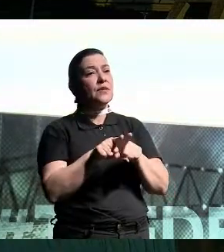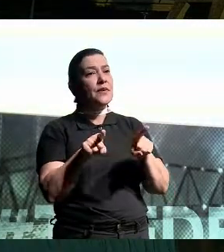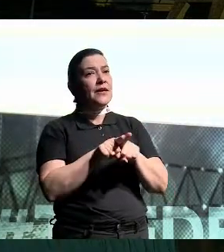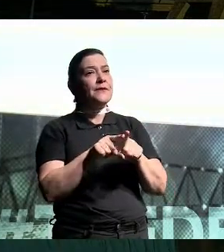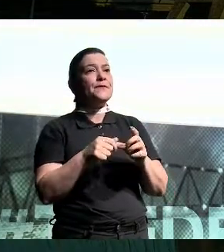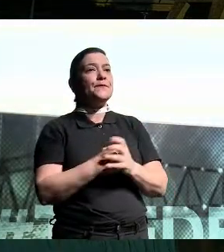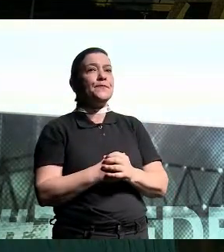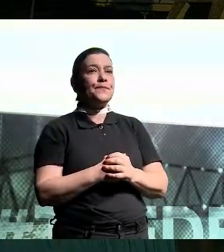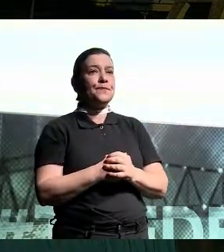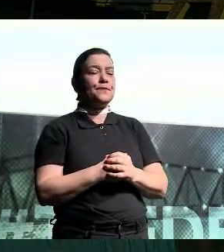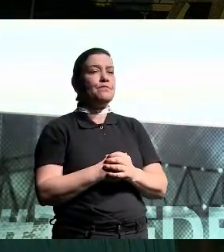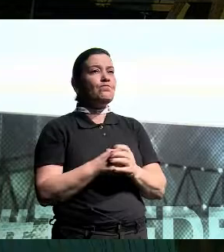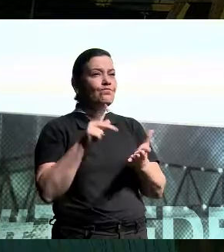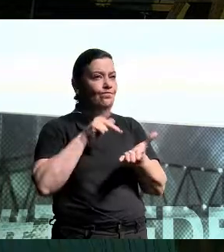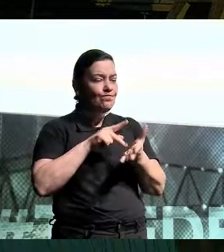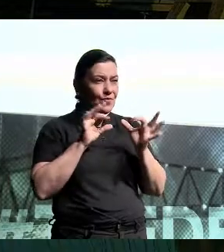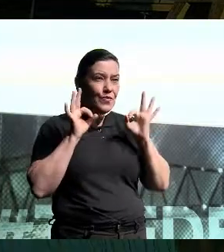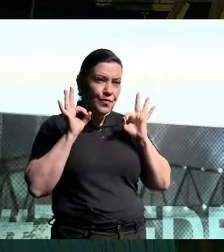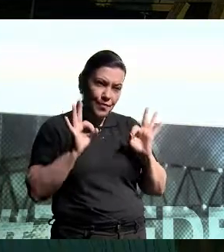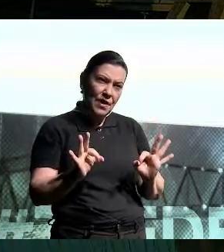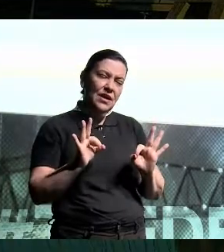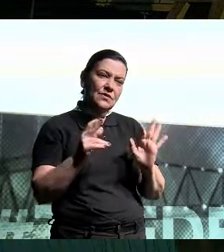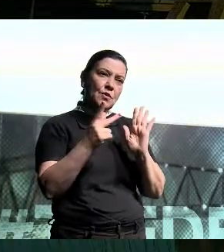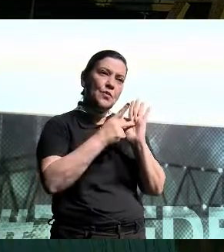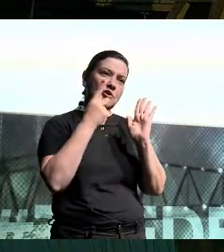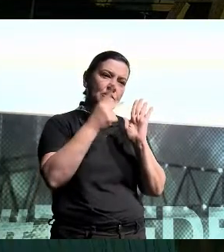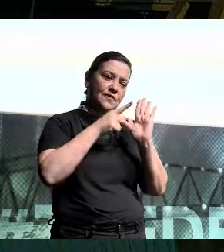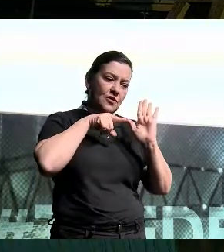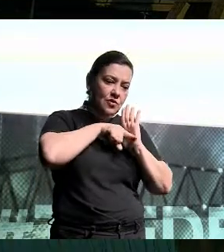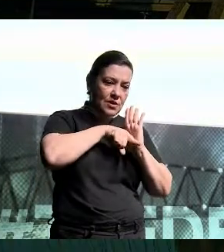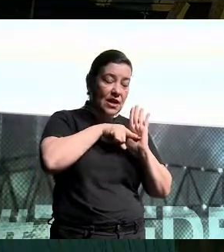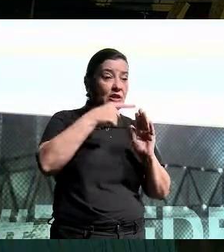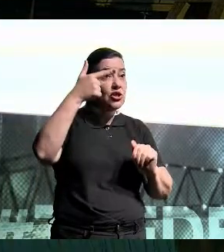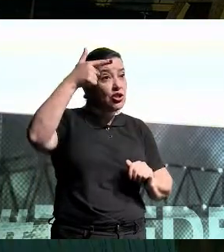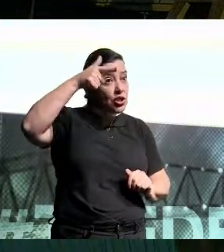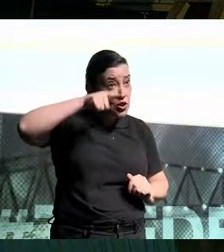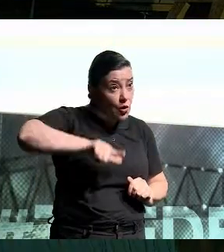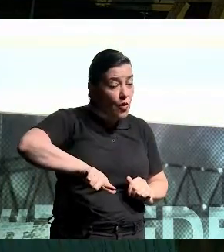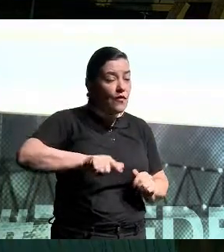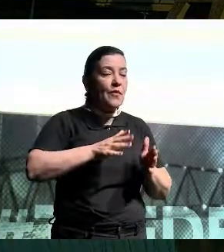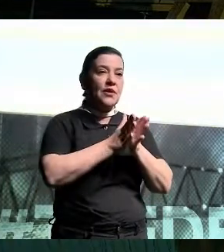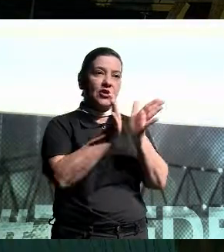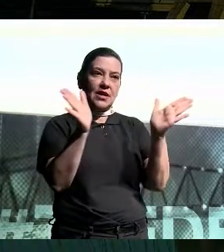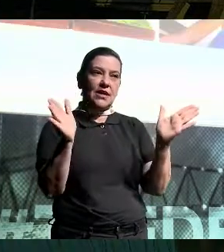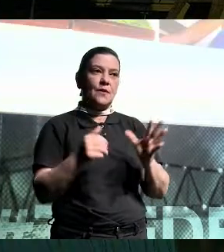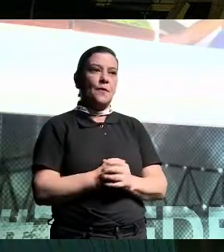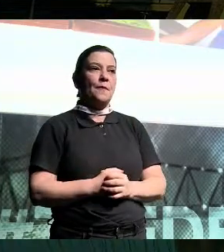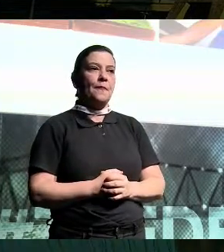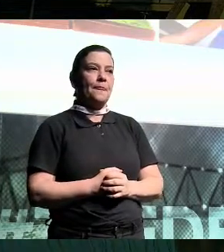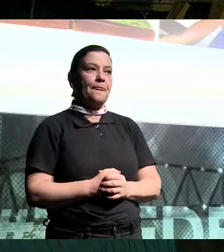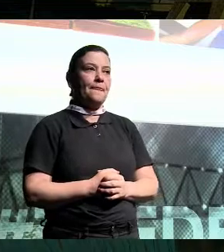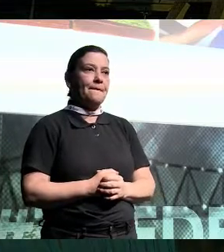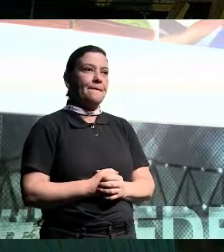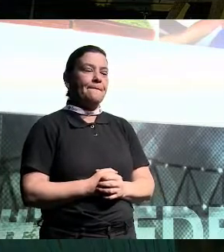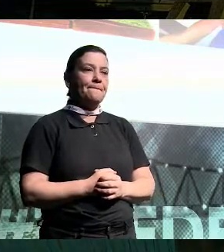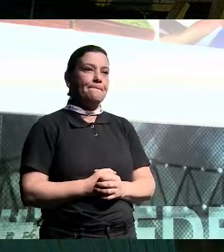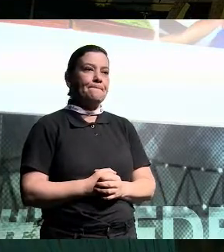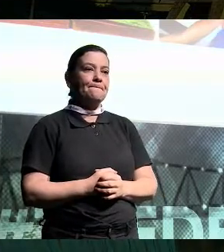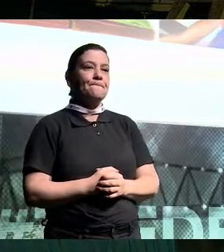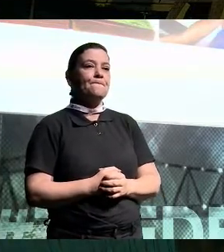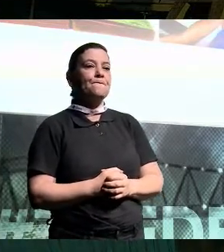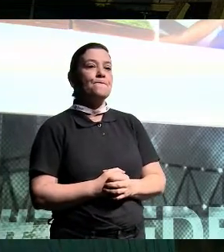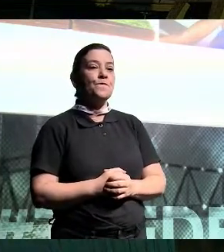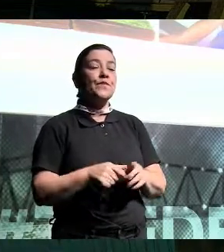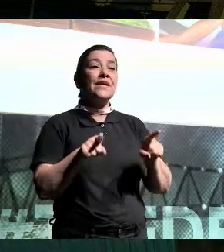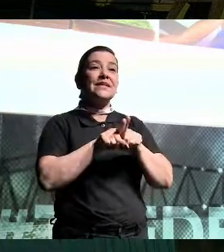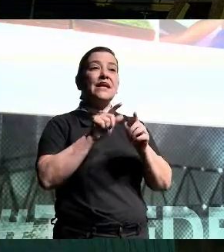realmente, análise de portfólio. De novo, bem genérico. Bom, dentro da